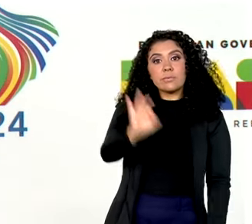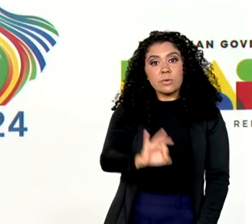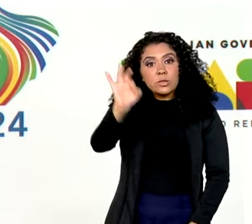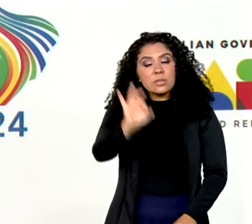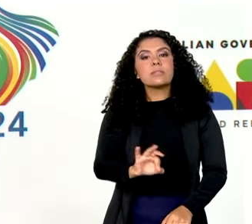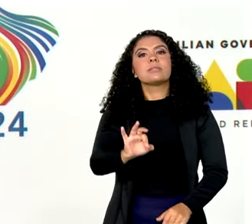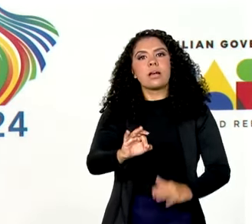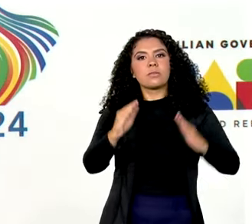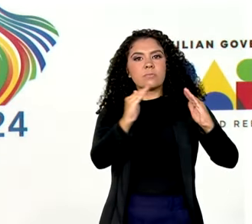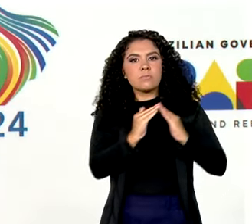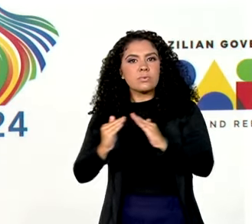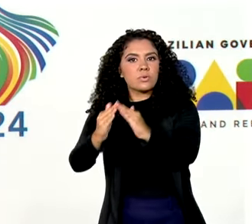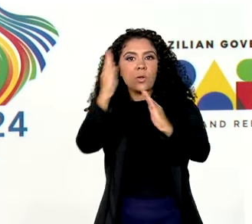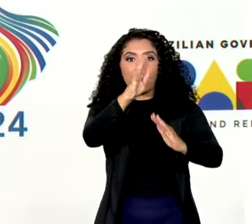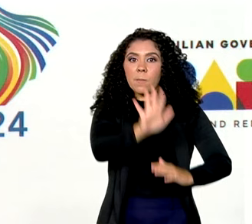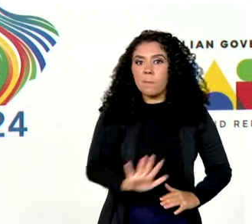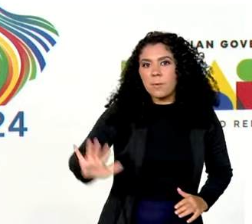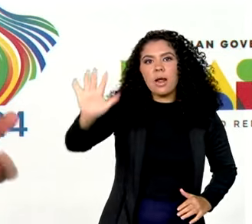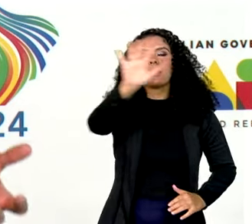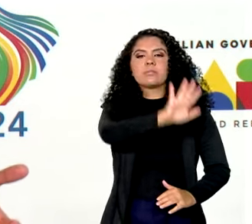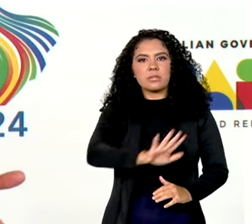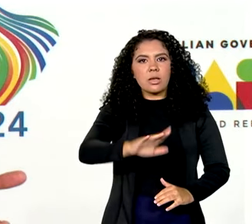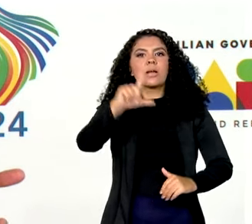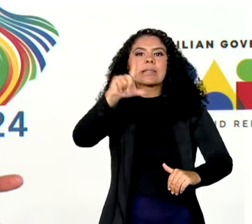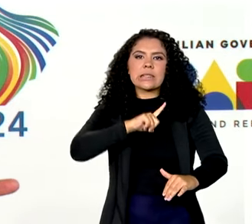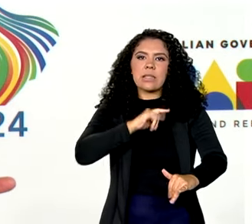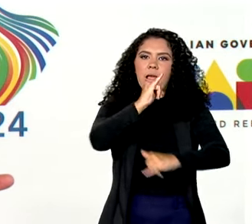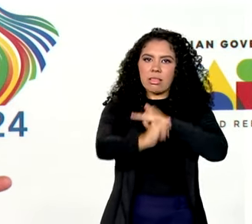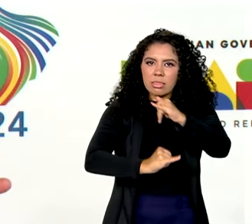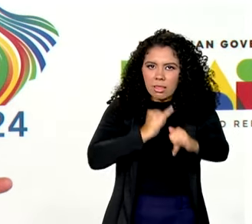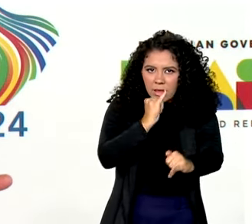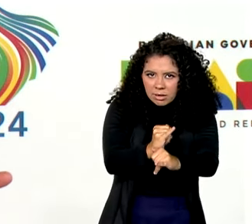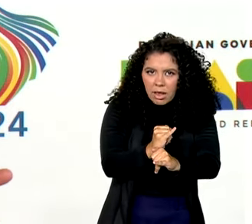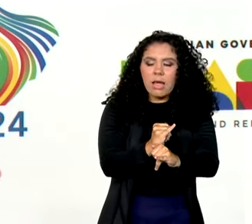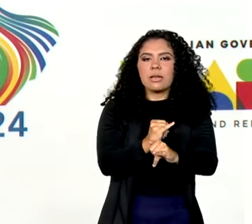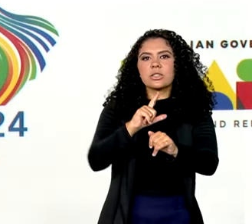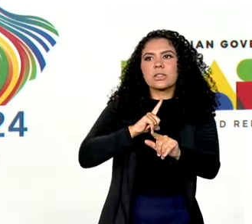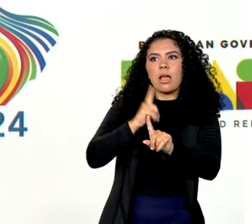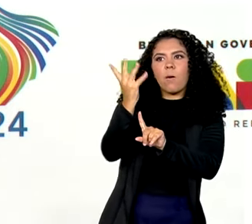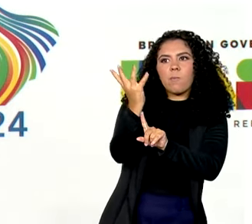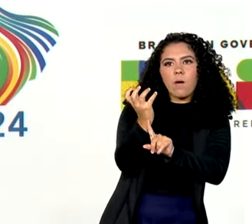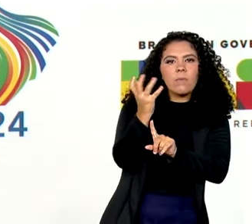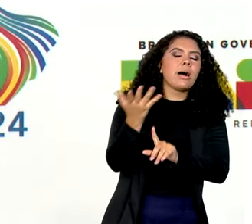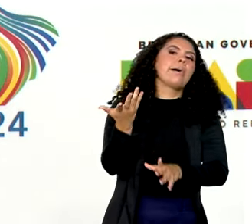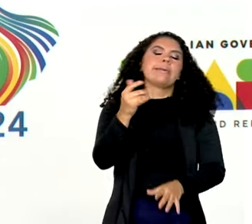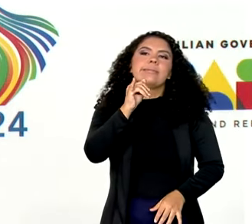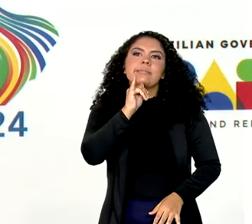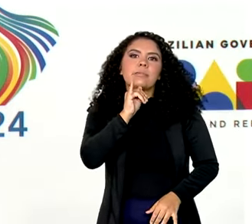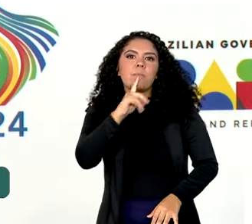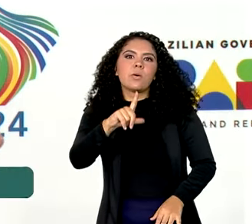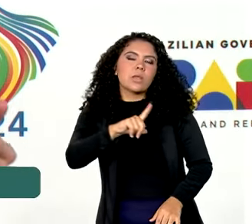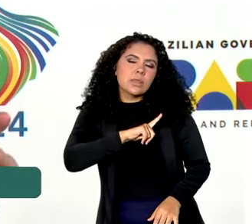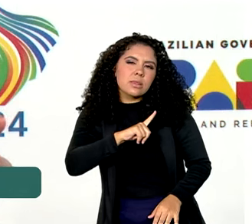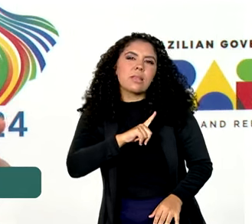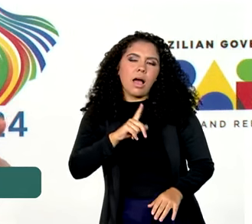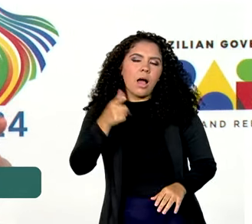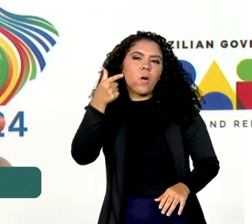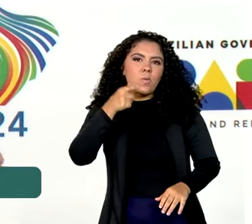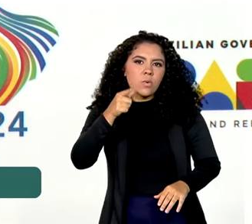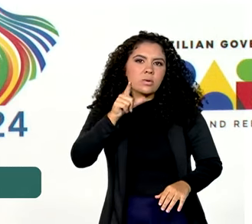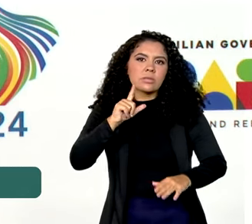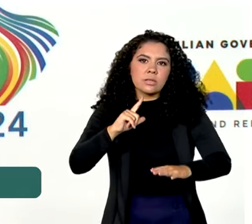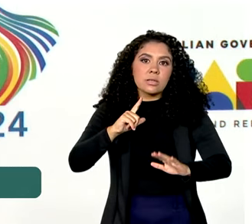domicílios brasileiros com alguma conectividade à internet, ou estamos aí caminhando para a